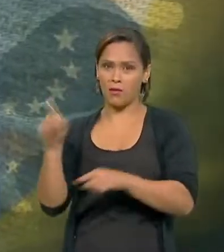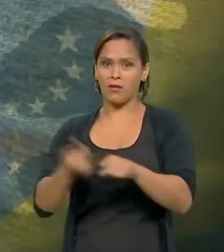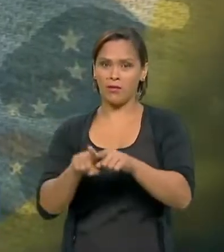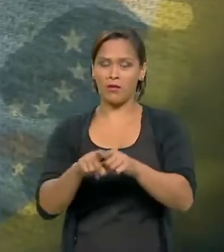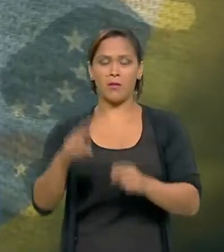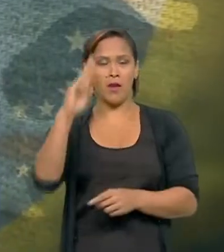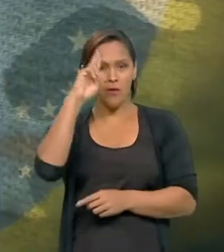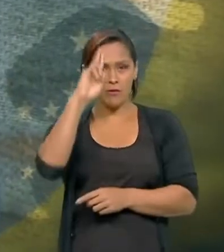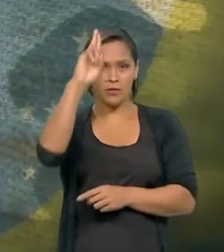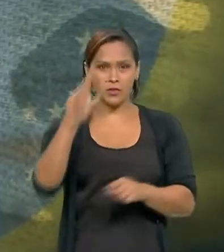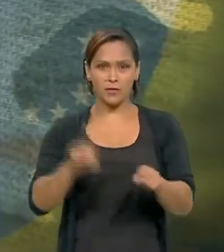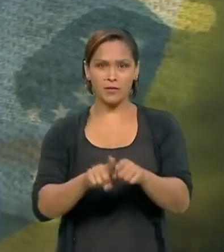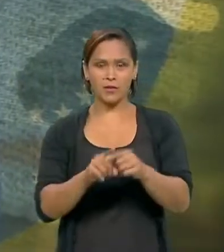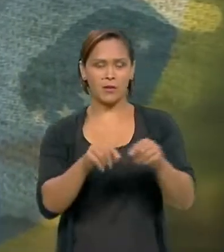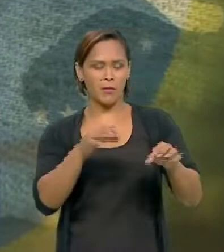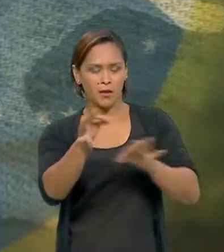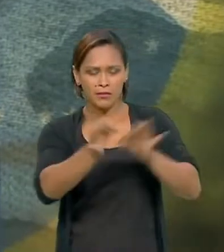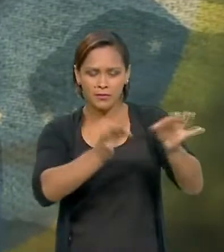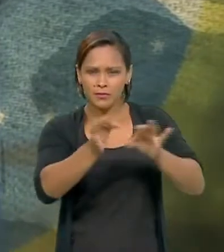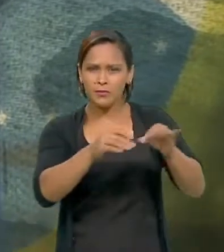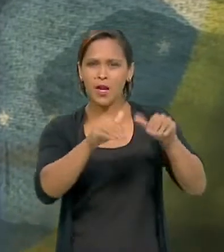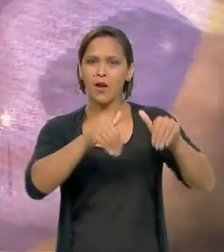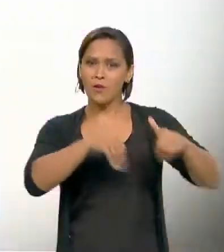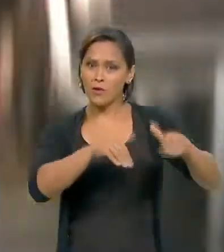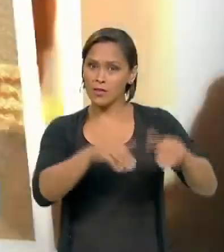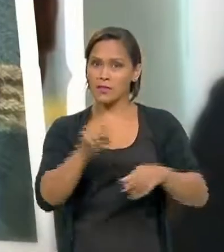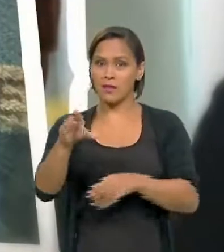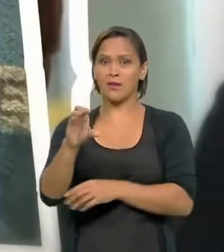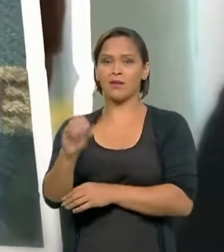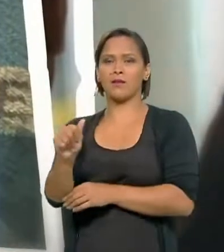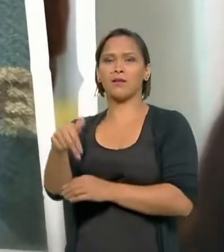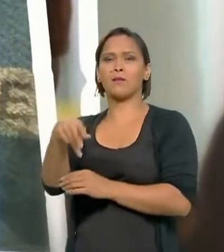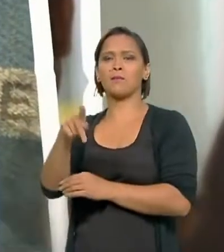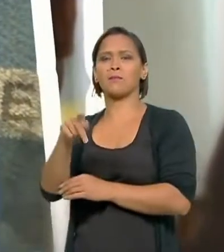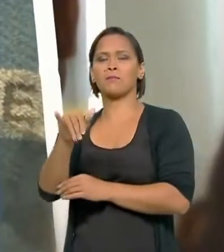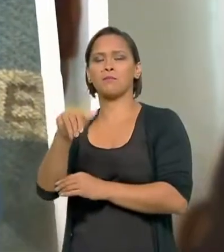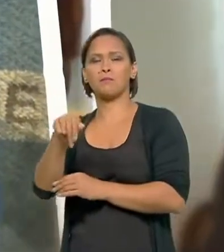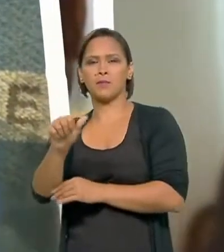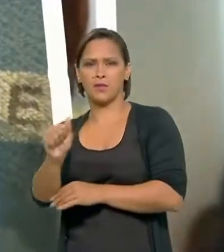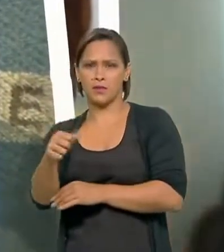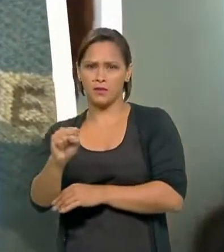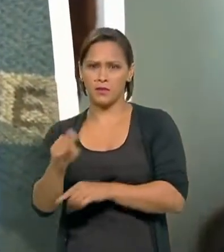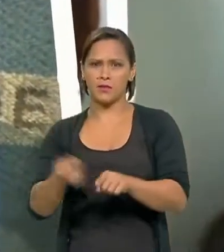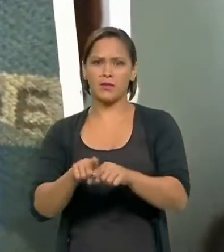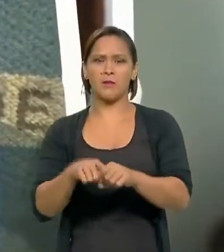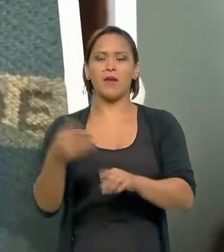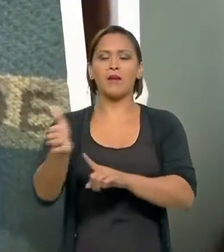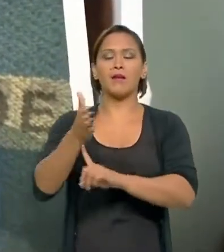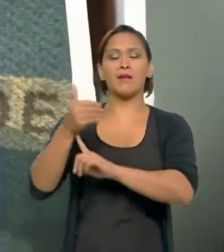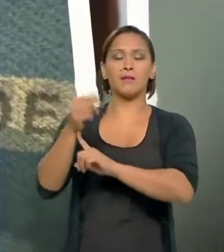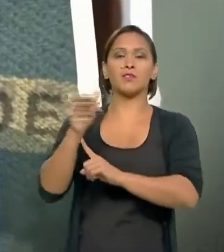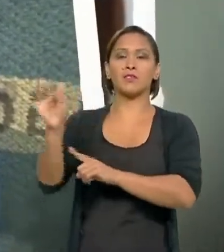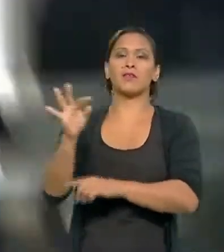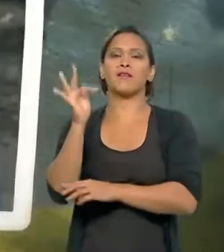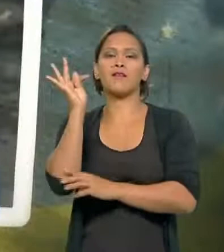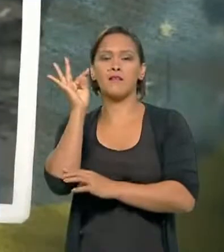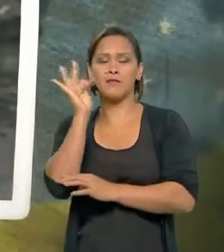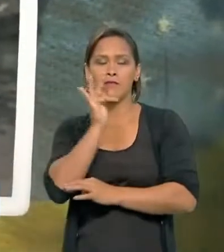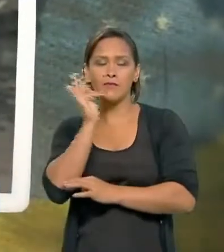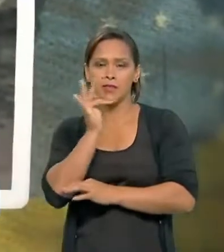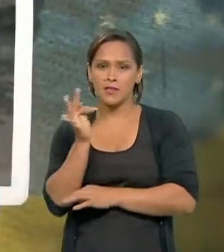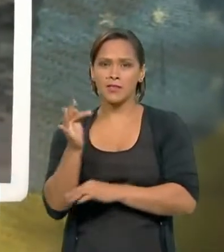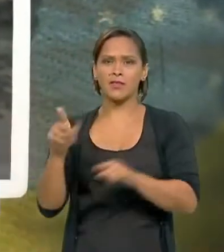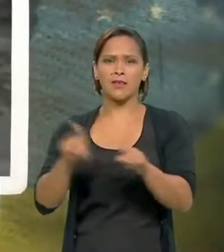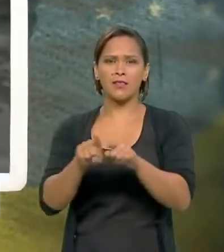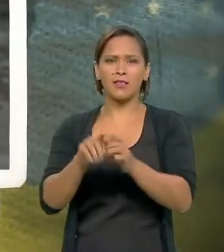Escola Preparatória de Cadetes do Exército em Campinas, foi adido militar da Embaixada do Brasil na França e na Bélgica,